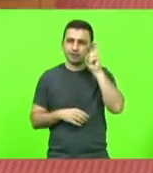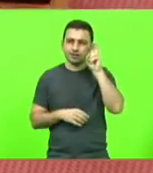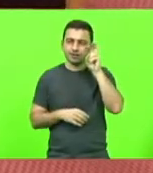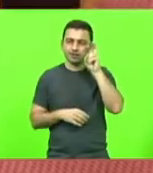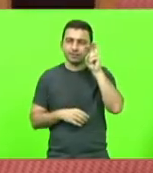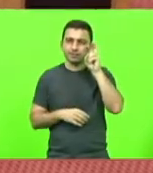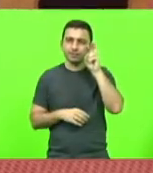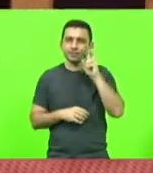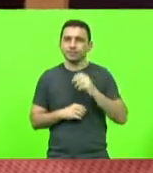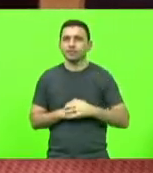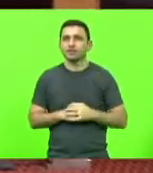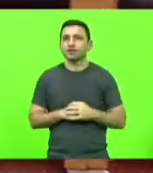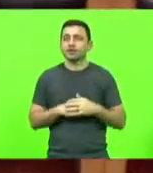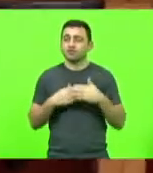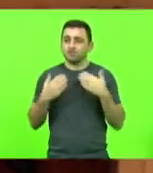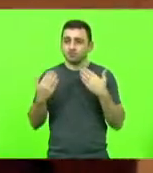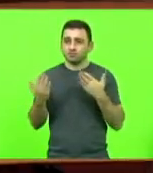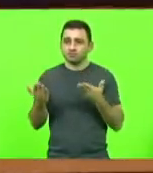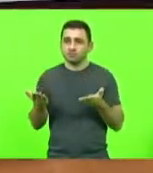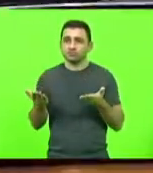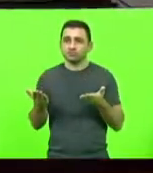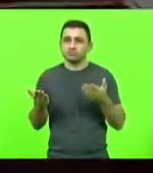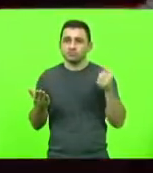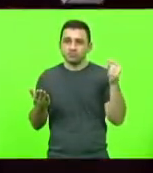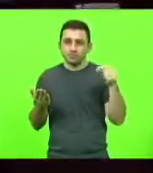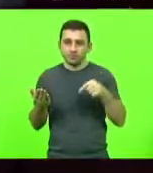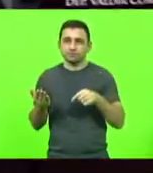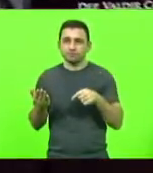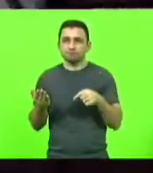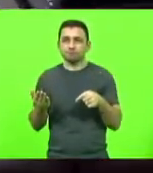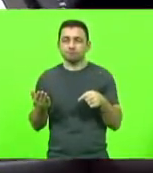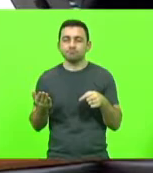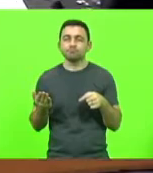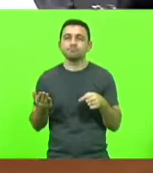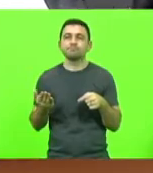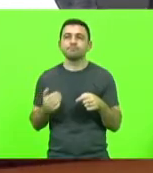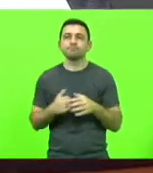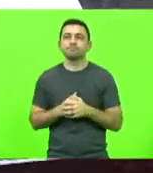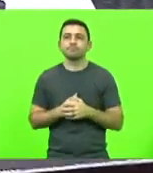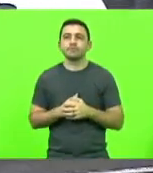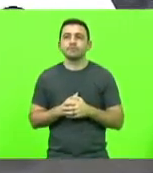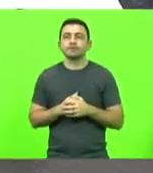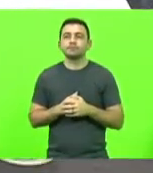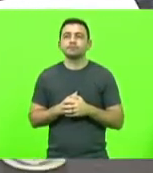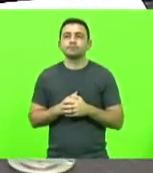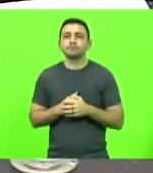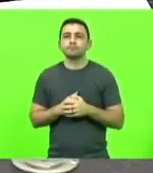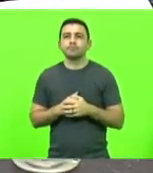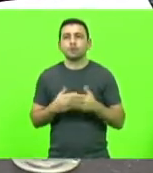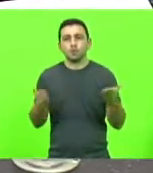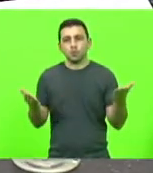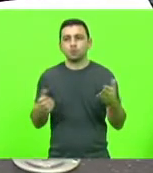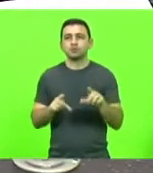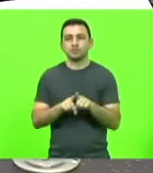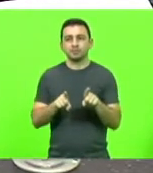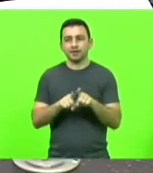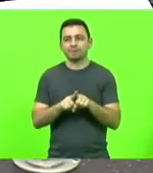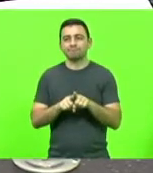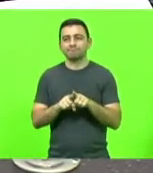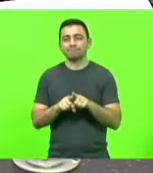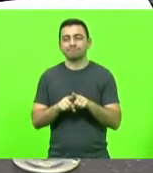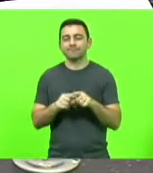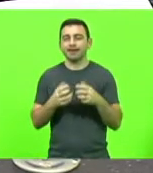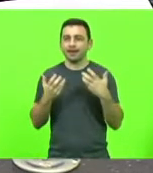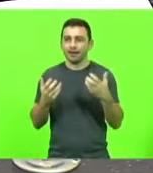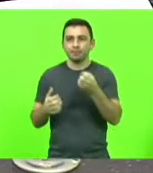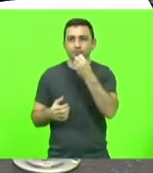quando V. Exª tomou posse aqui. e quero hoje também lhe desejar as